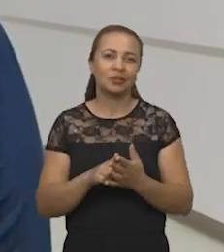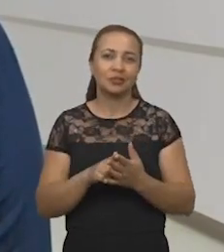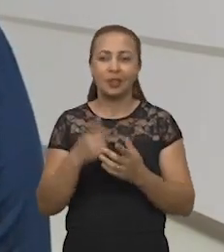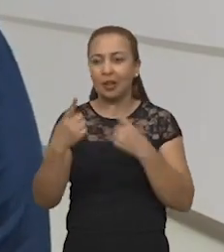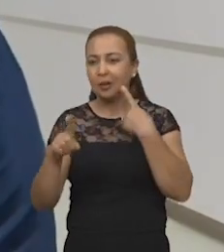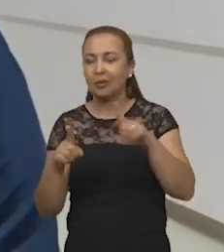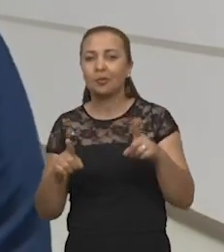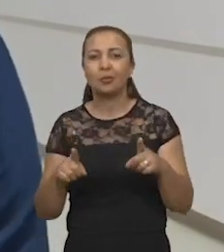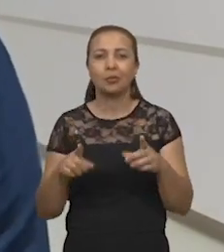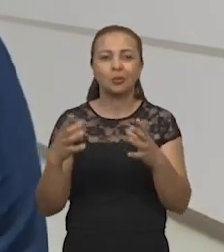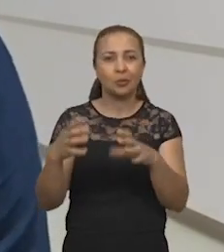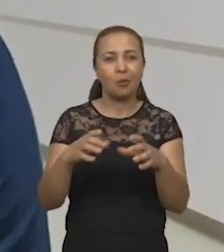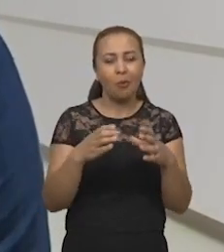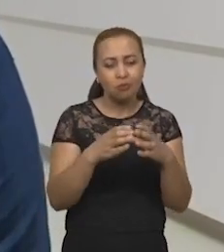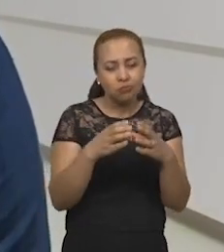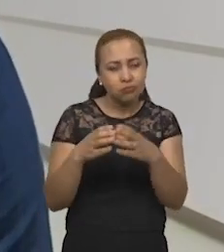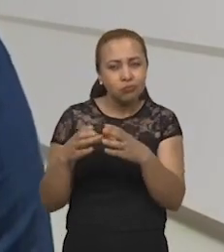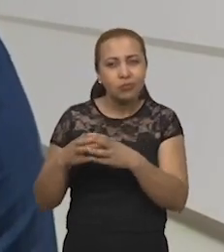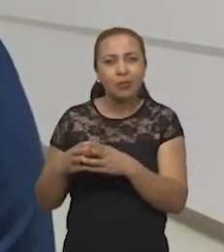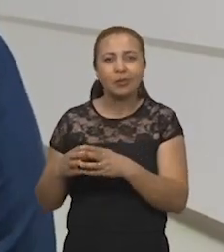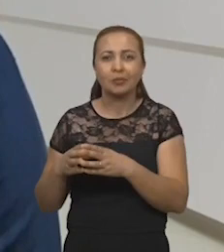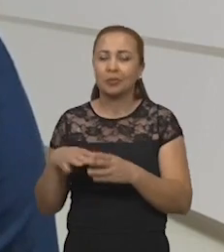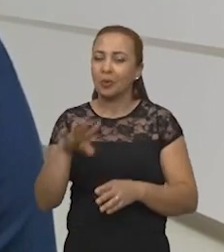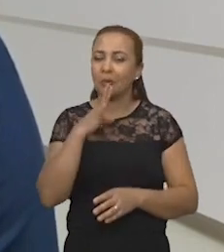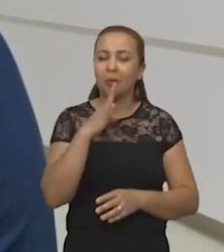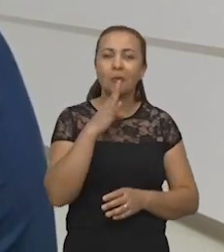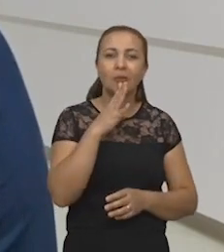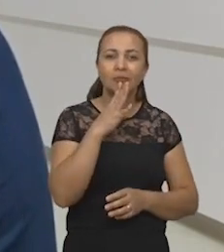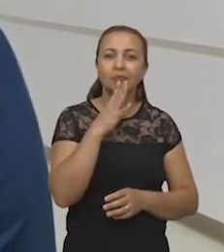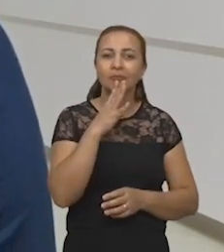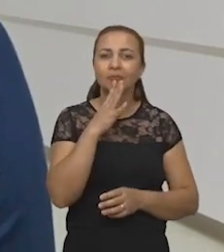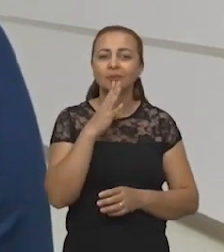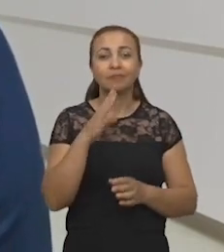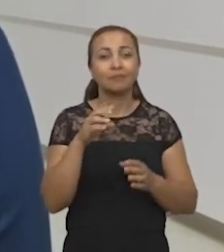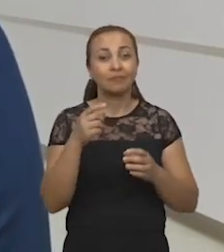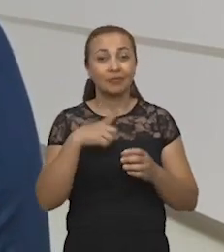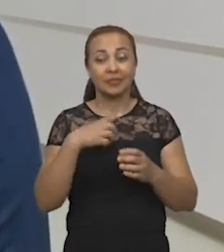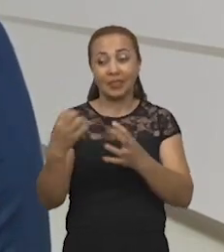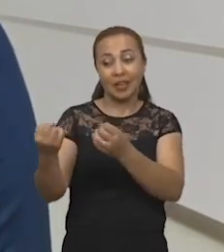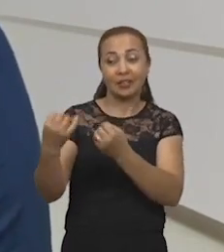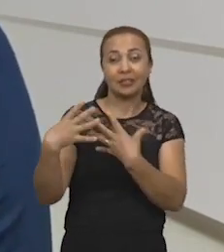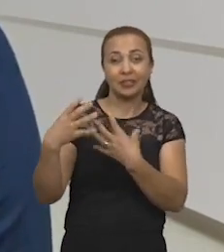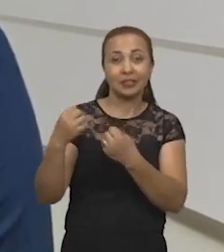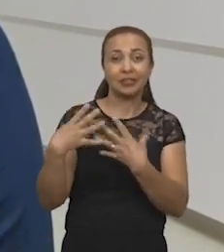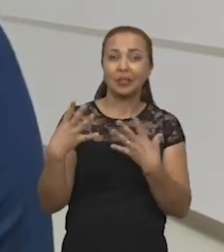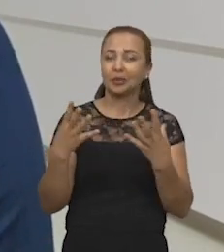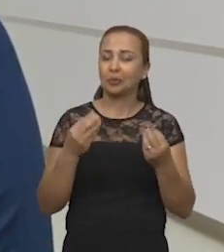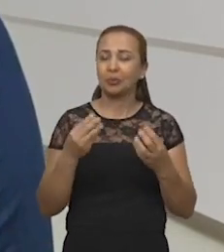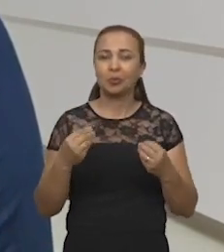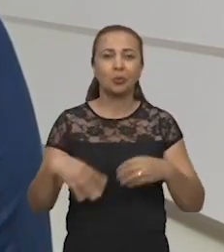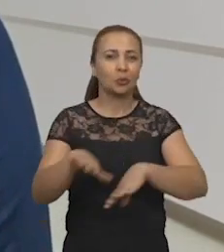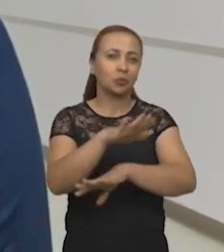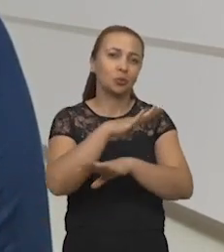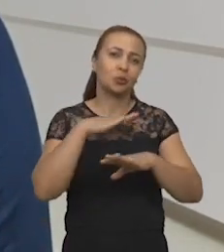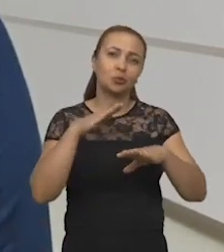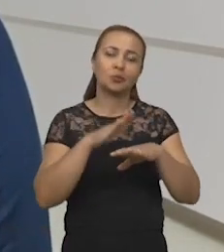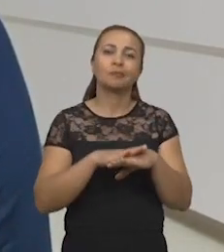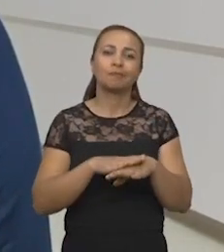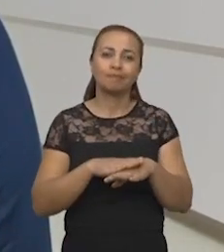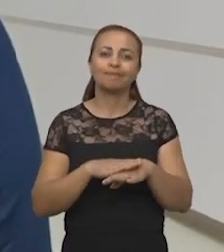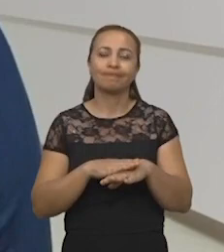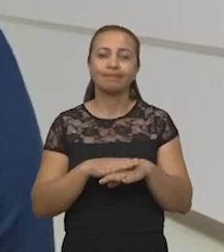em outra situação, a oportunidade de conhecê-las. E elas têm me ensinado tanto sobre